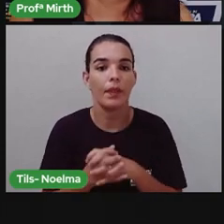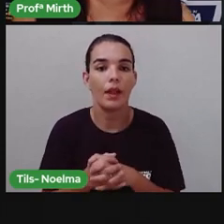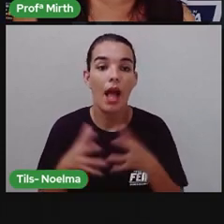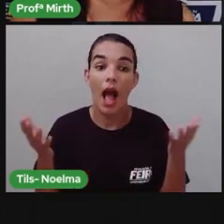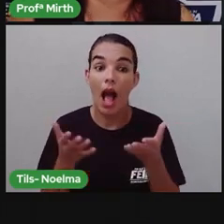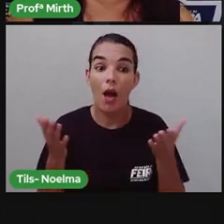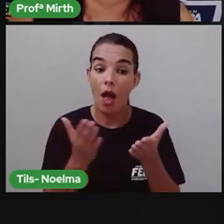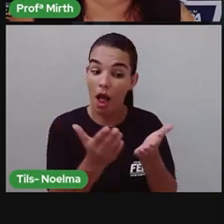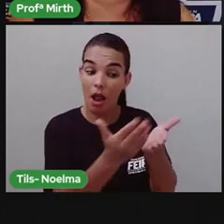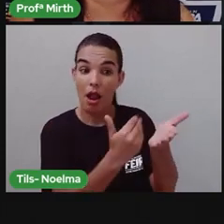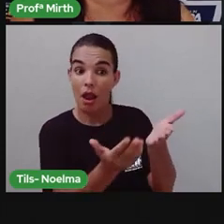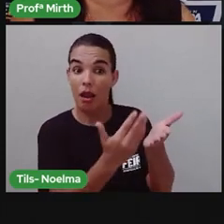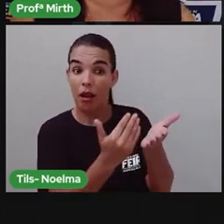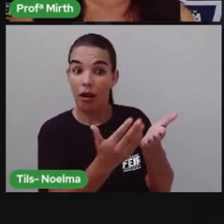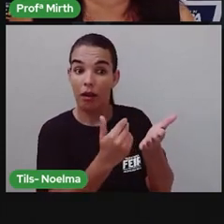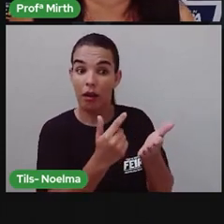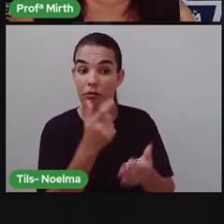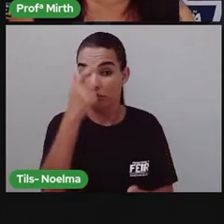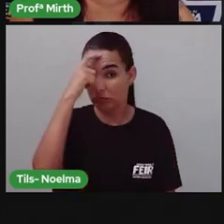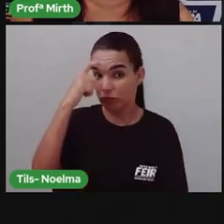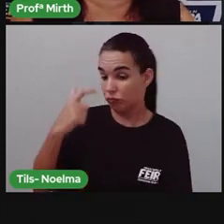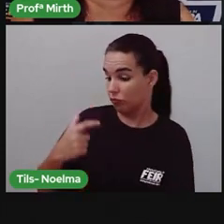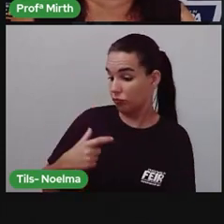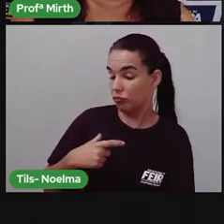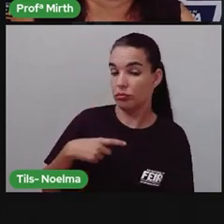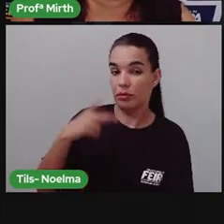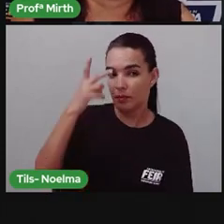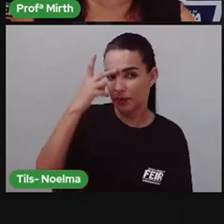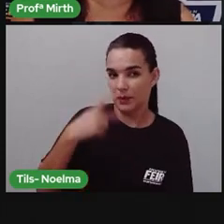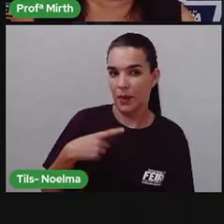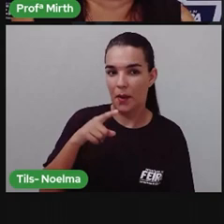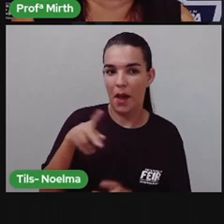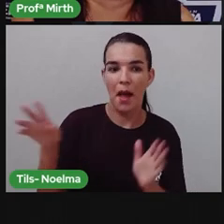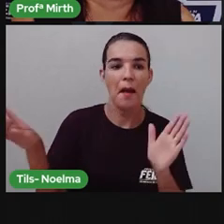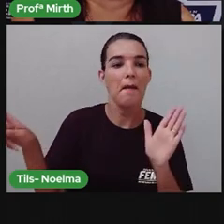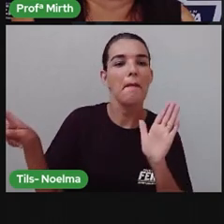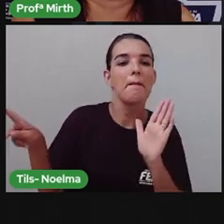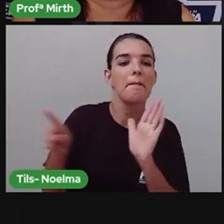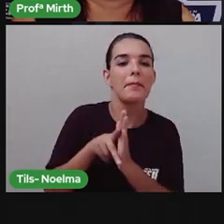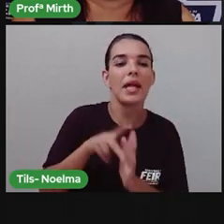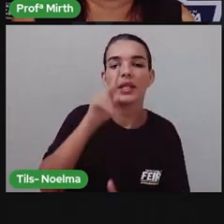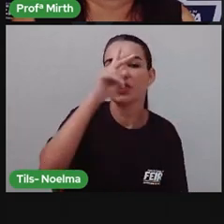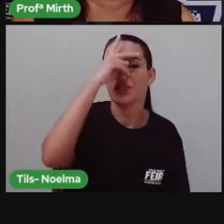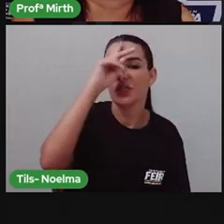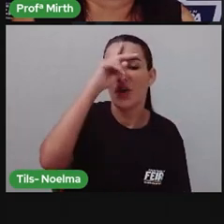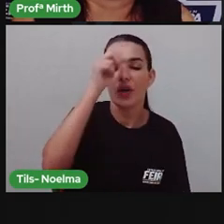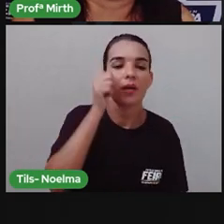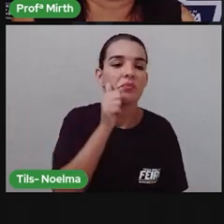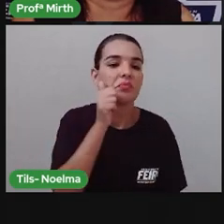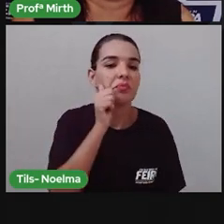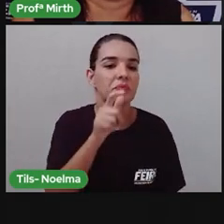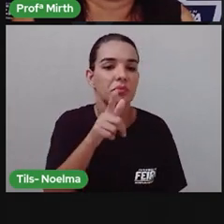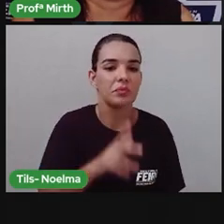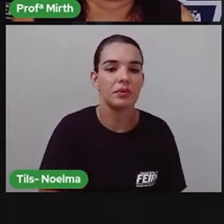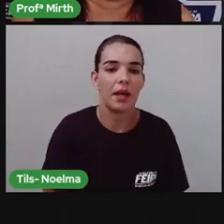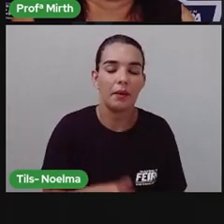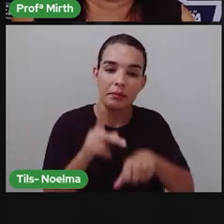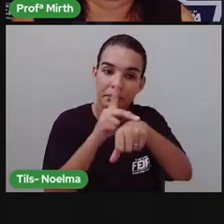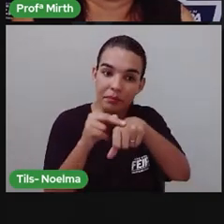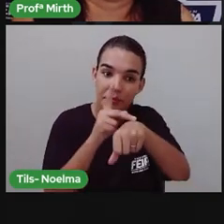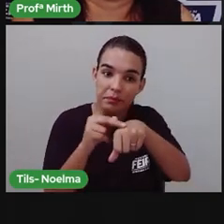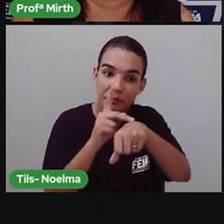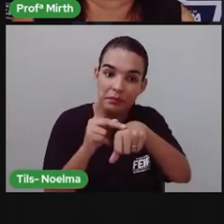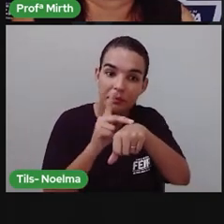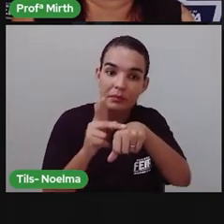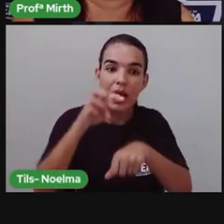Alguns livros de autobiografia temos aqui, ó. Minha História, de Michelle Obama, né? Que é a